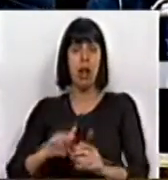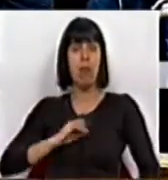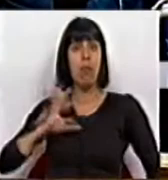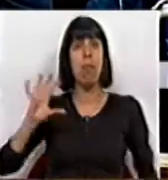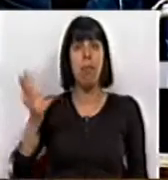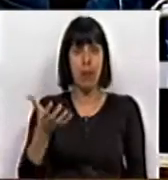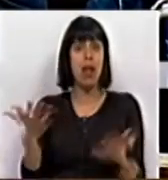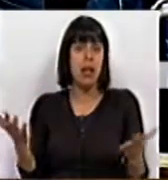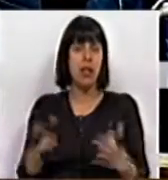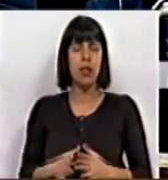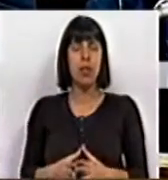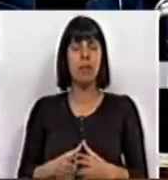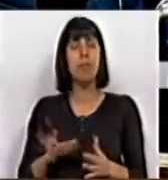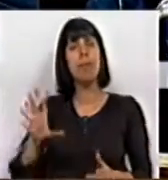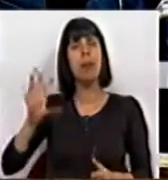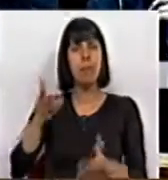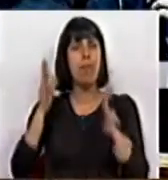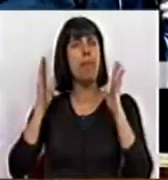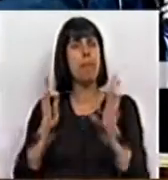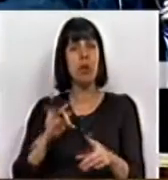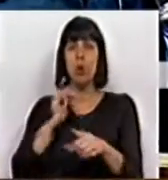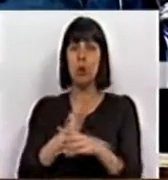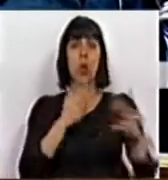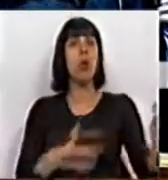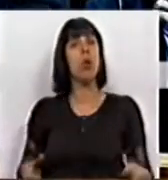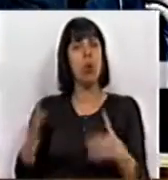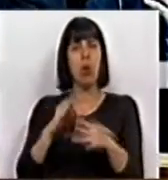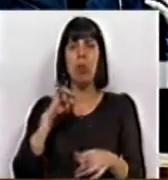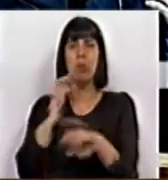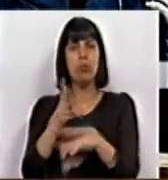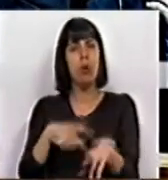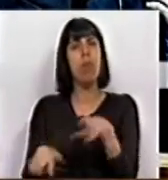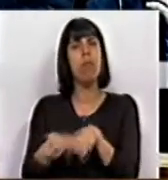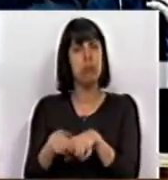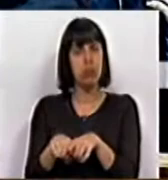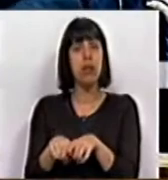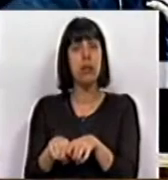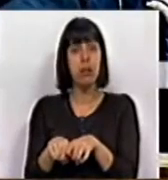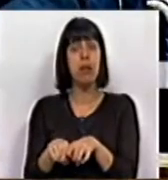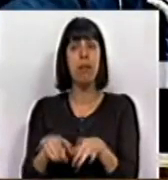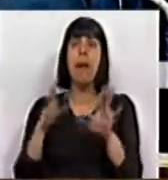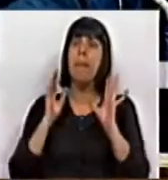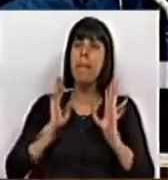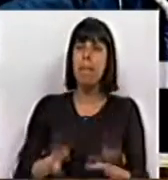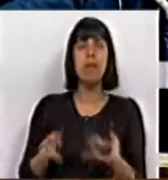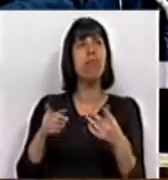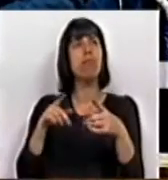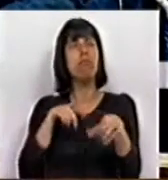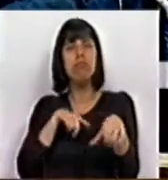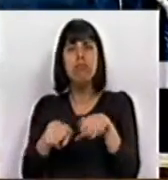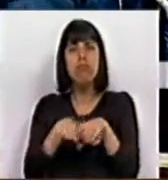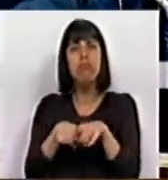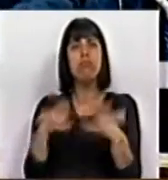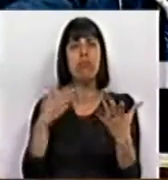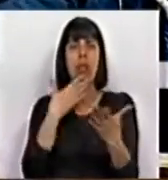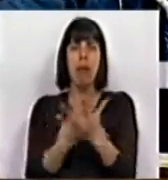país e que o país precisa de um outro rumo, de uma outra política, precisa de uma política que